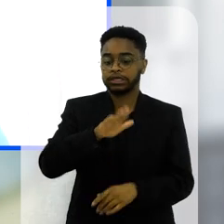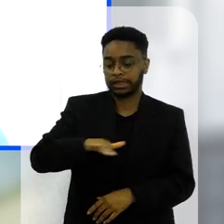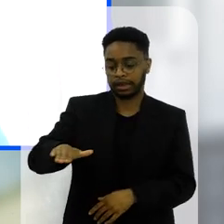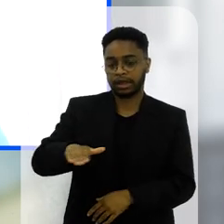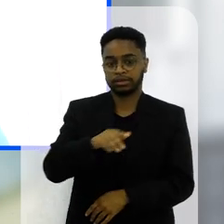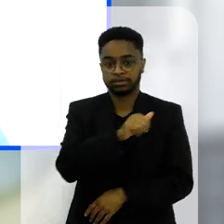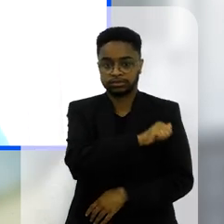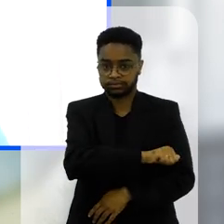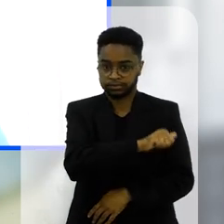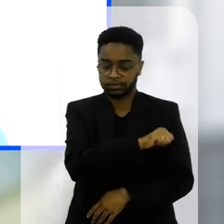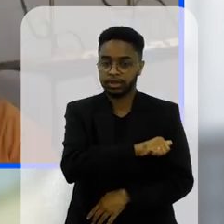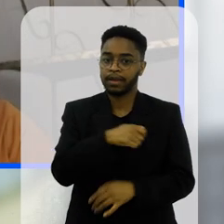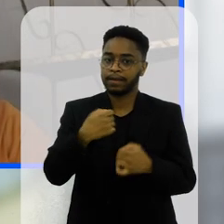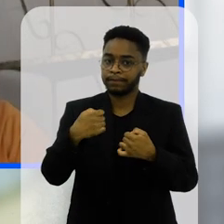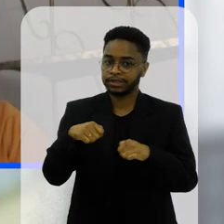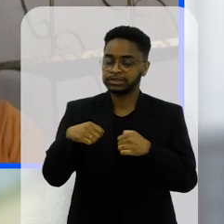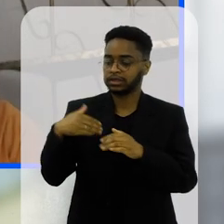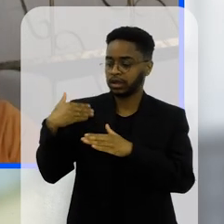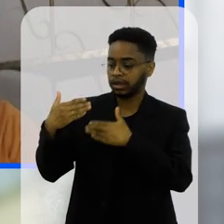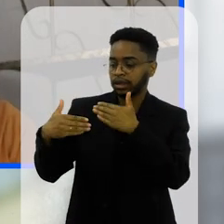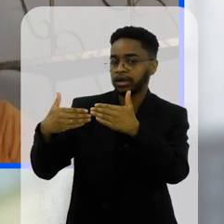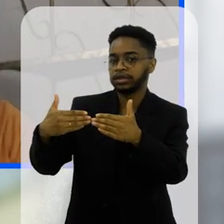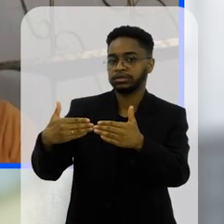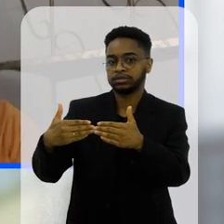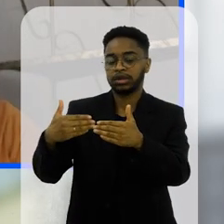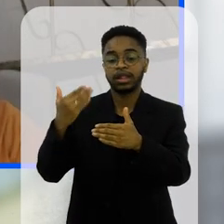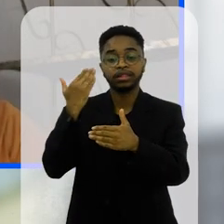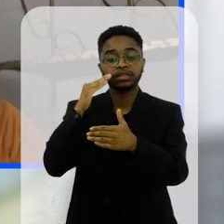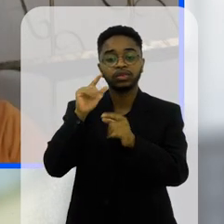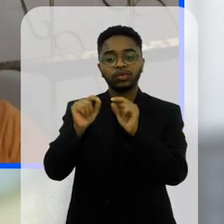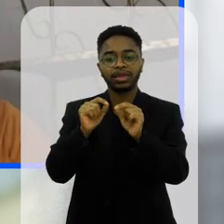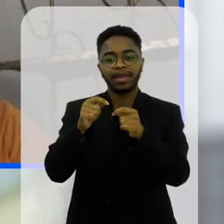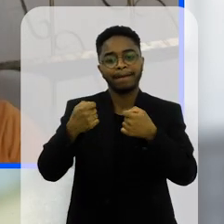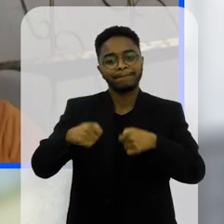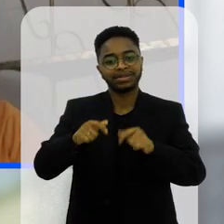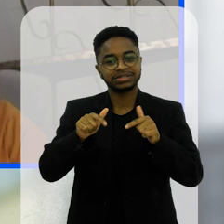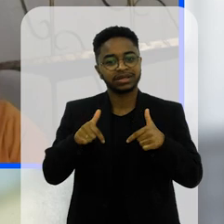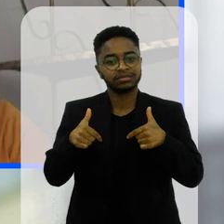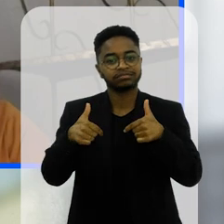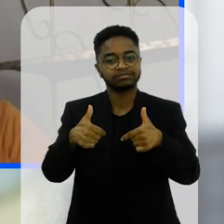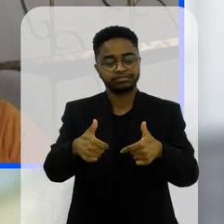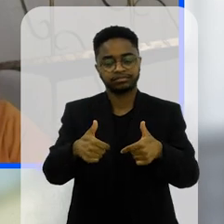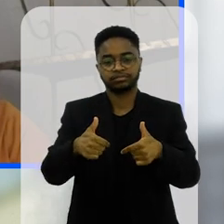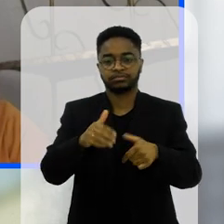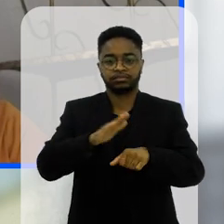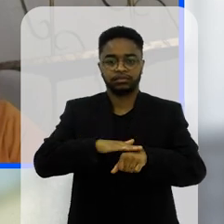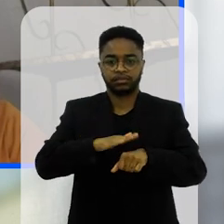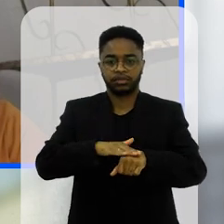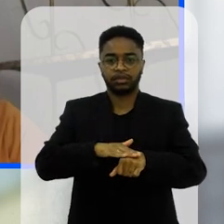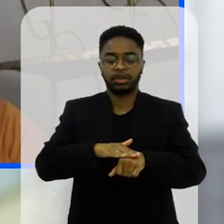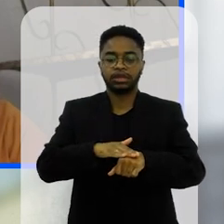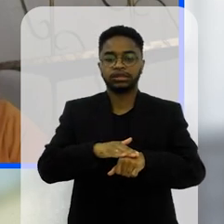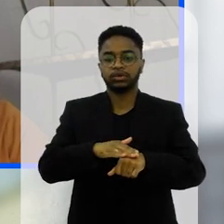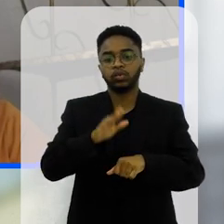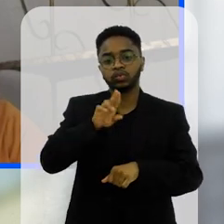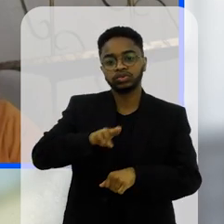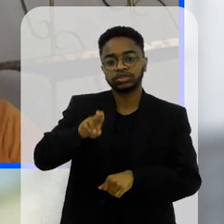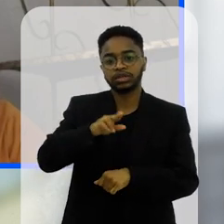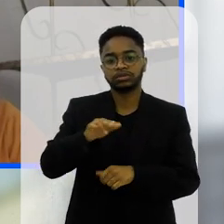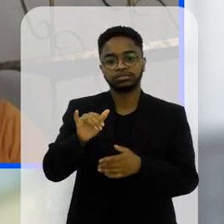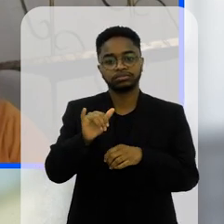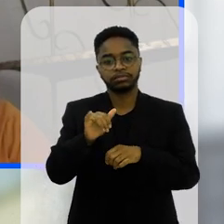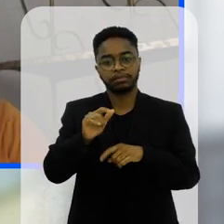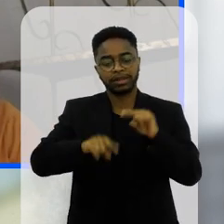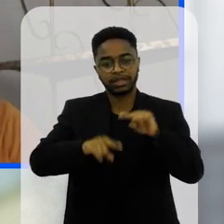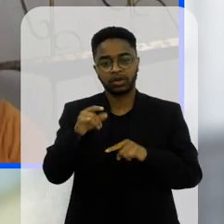nossos carioquinhas aí eles cresçam entendendo que eles precisam ter atitudes ativas perante os dispositivos e as